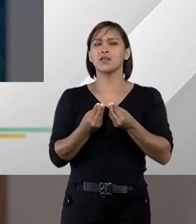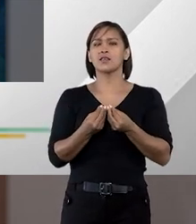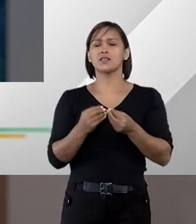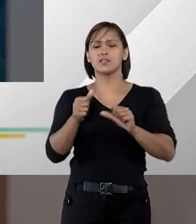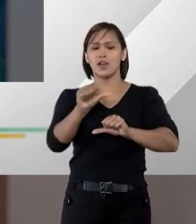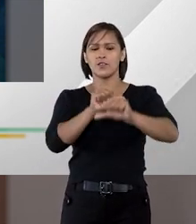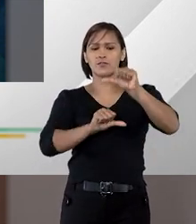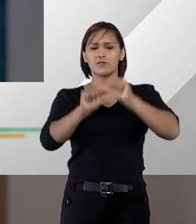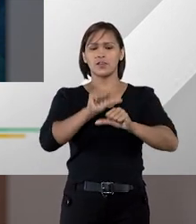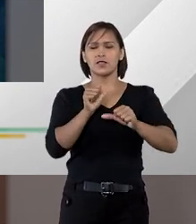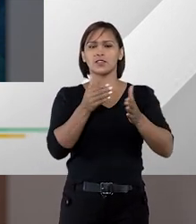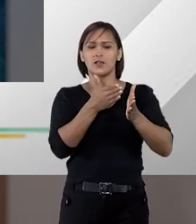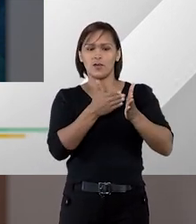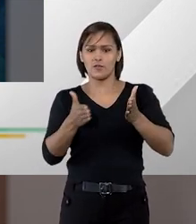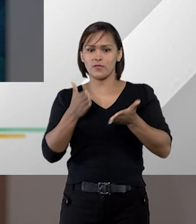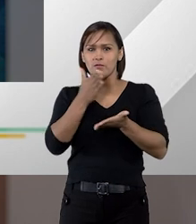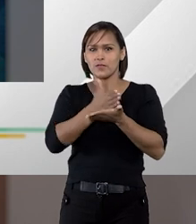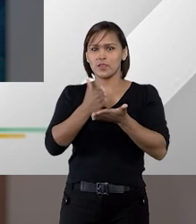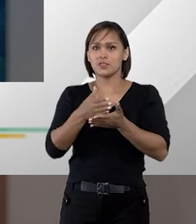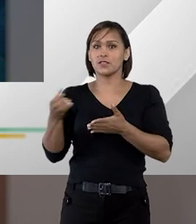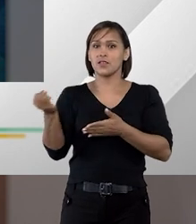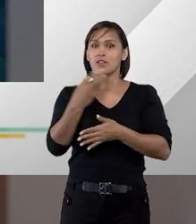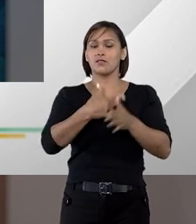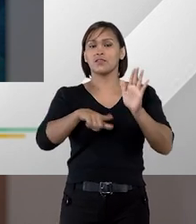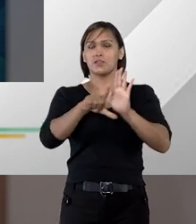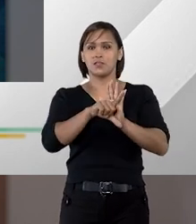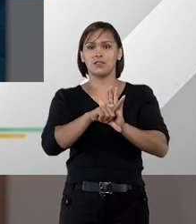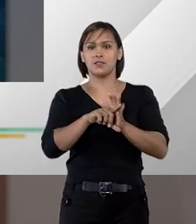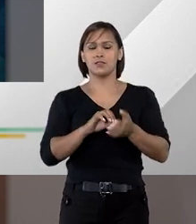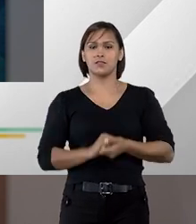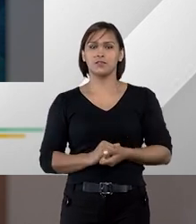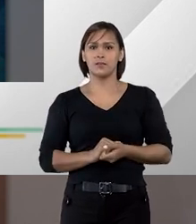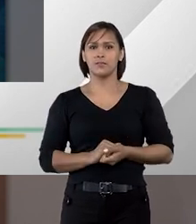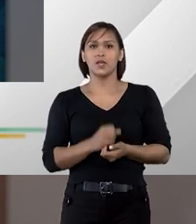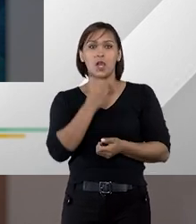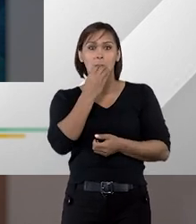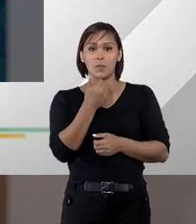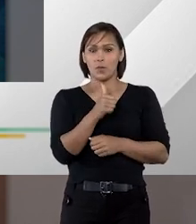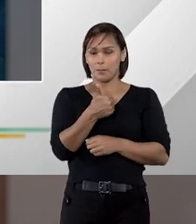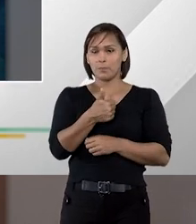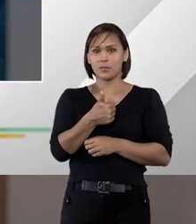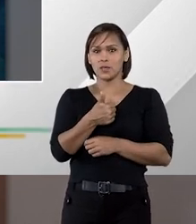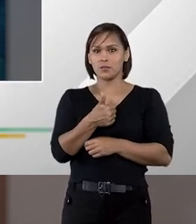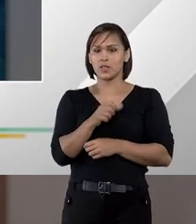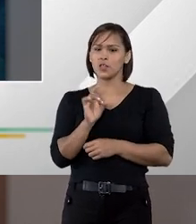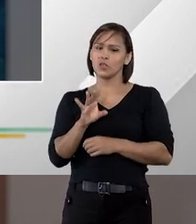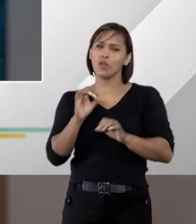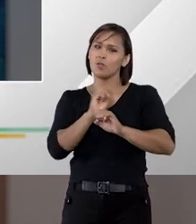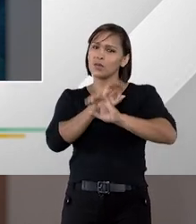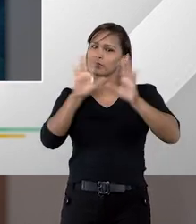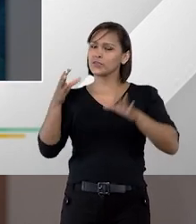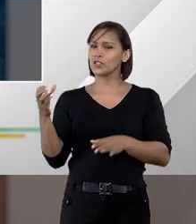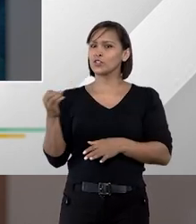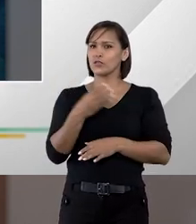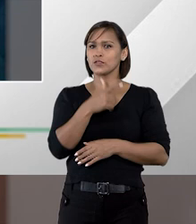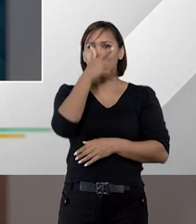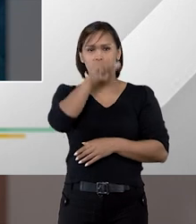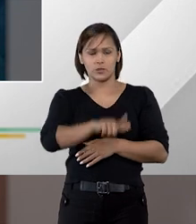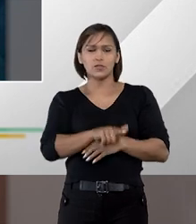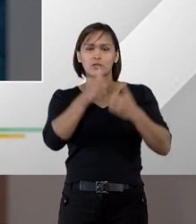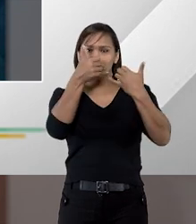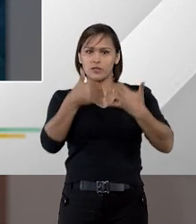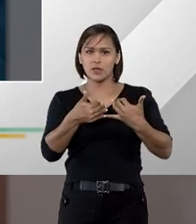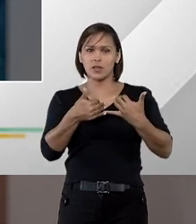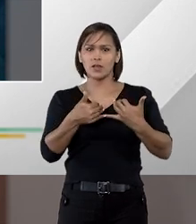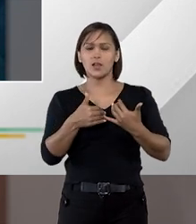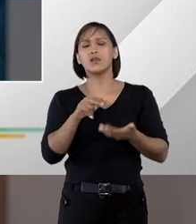ser essa inversão de fases que está prevista na nova legislação? Bom, em primeiro lugar, não é uma grande novidade mais uma